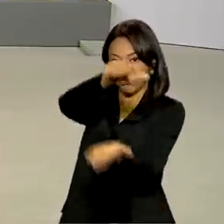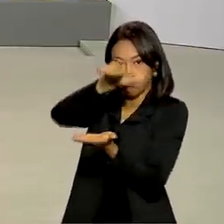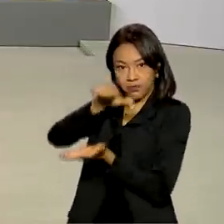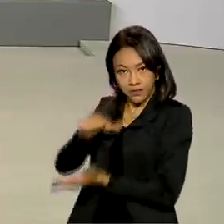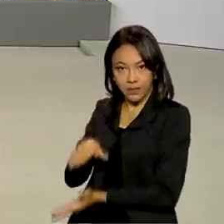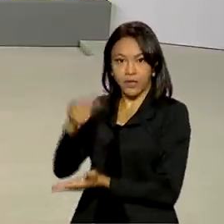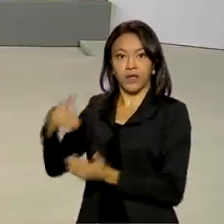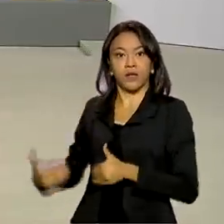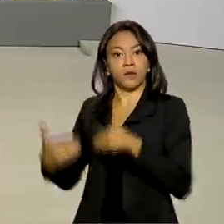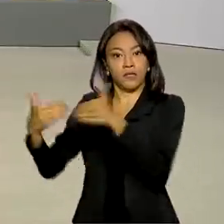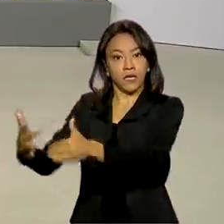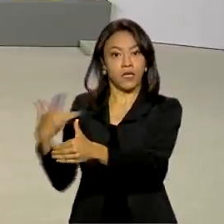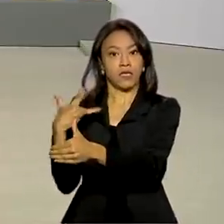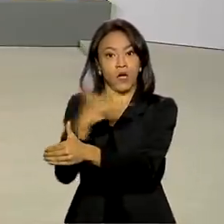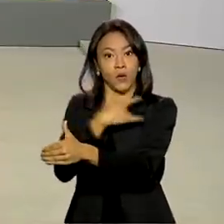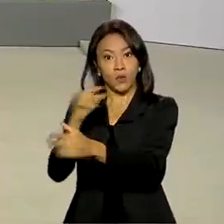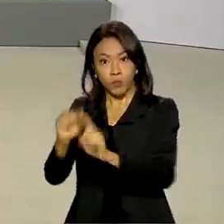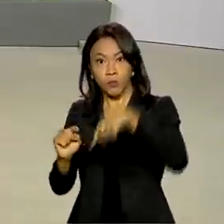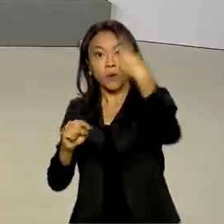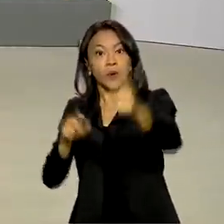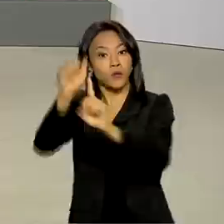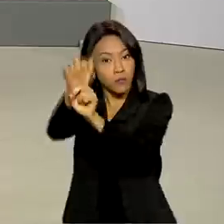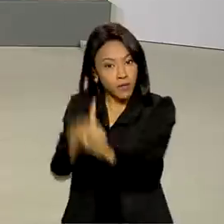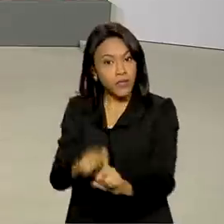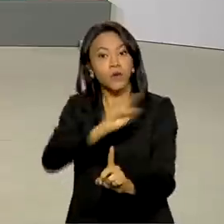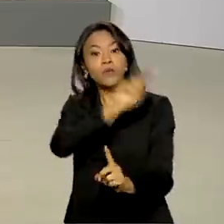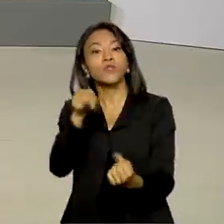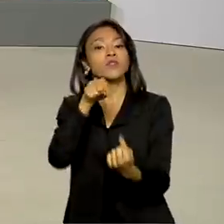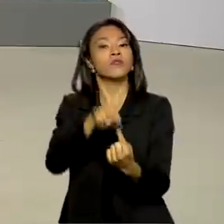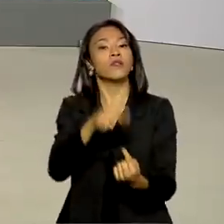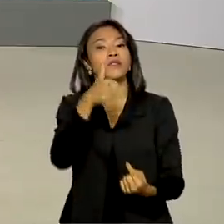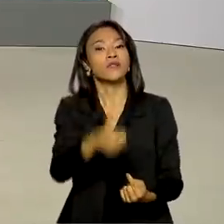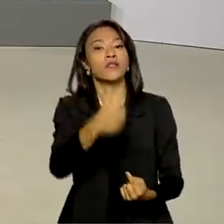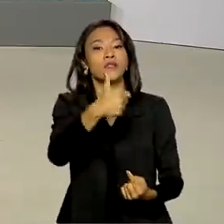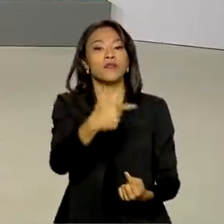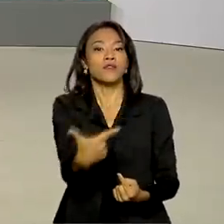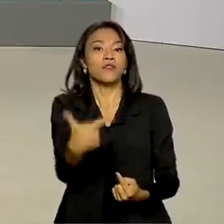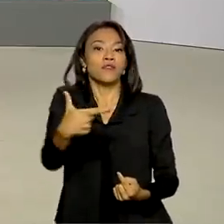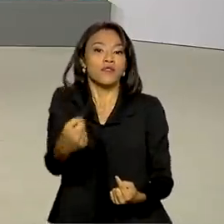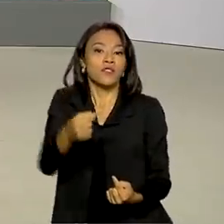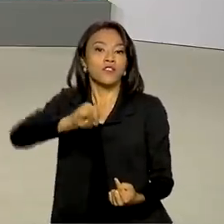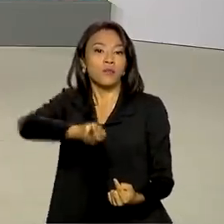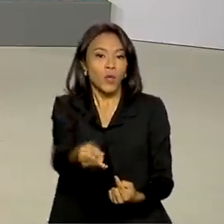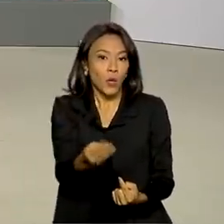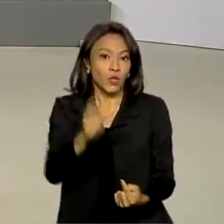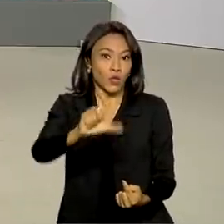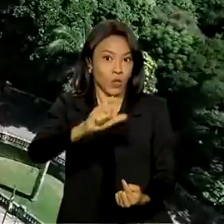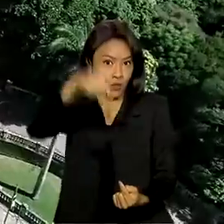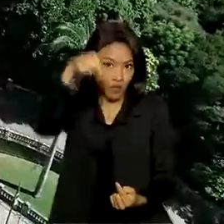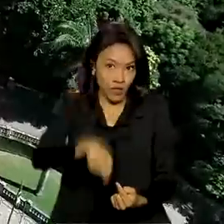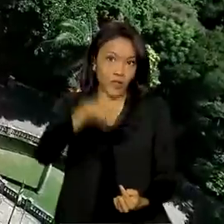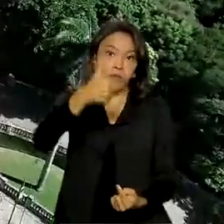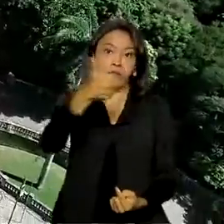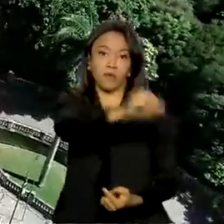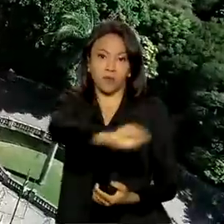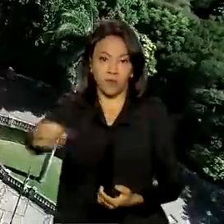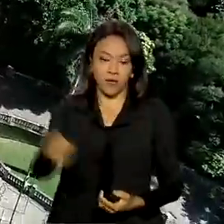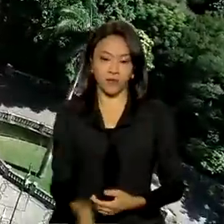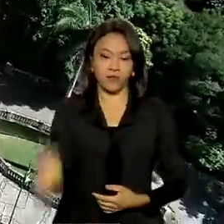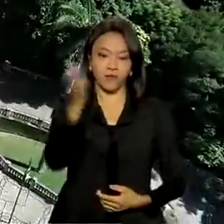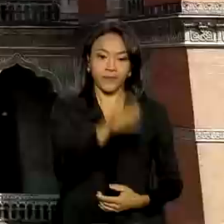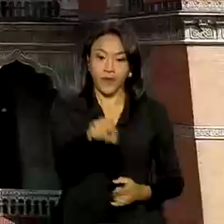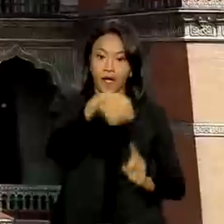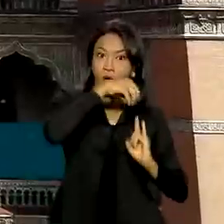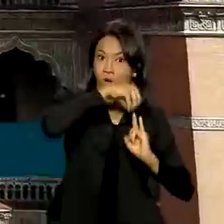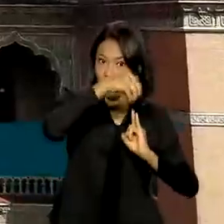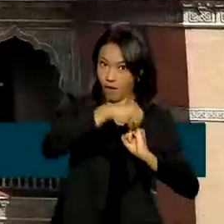no mês que vem. A previsão é fabricar 120 milhões de doses ainda nesse primeiro semestre. A Fundação Oswaldo